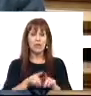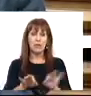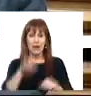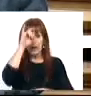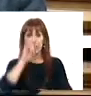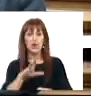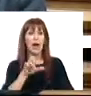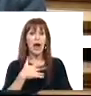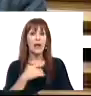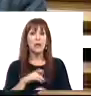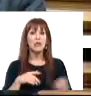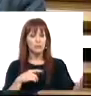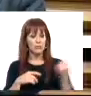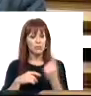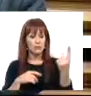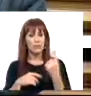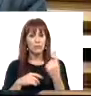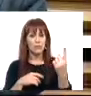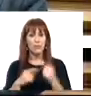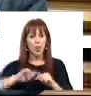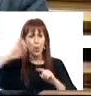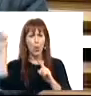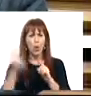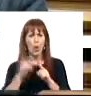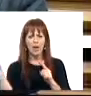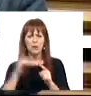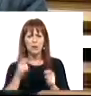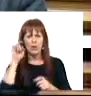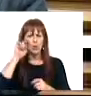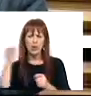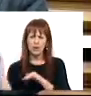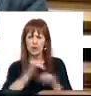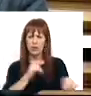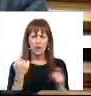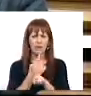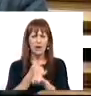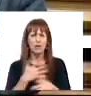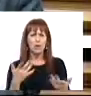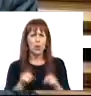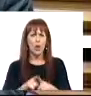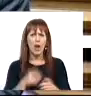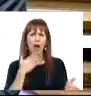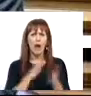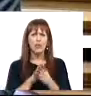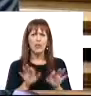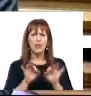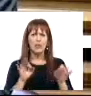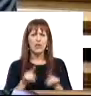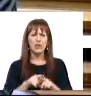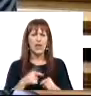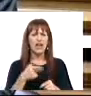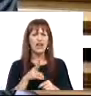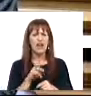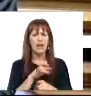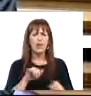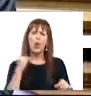lembrar que Caldelas recebe durante todo o ano muitos turistas, tanto para utilizar as termas como para fazer uso das